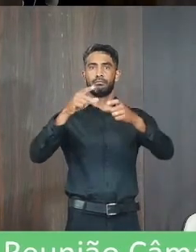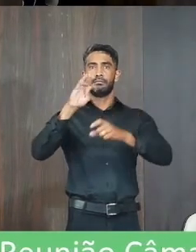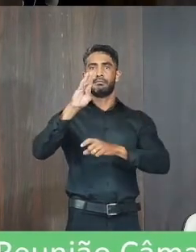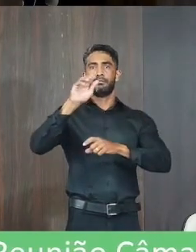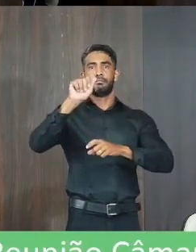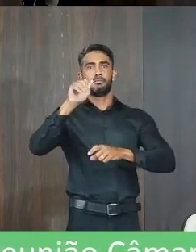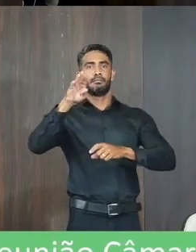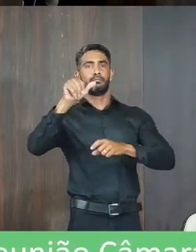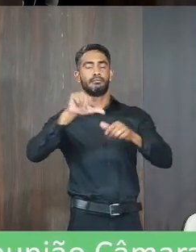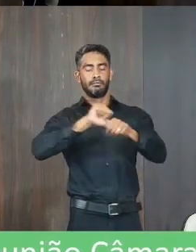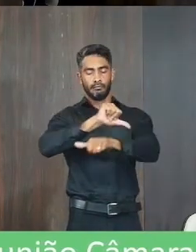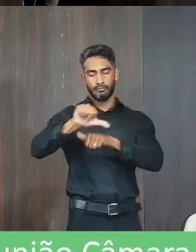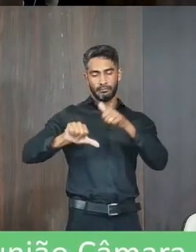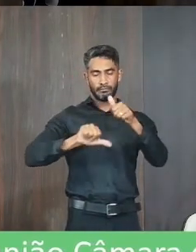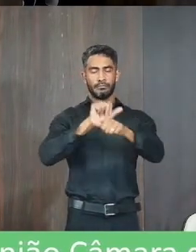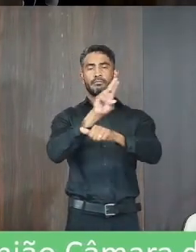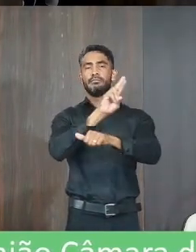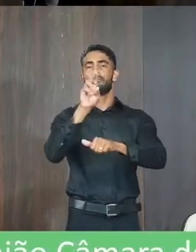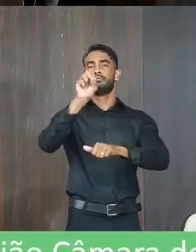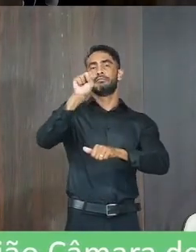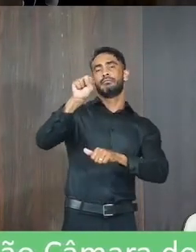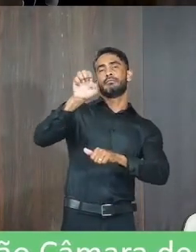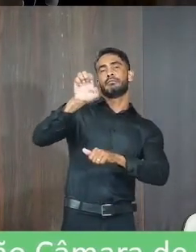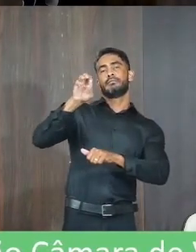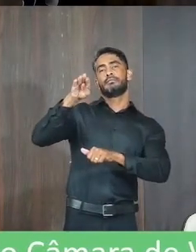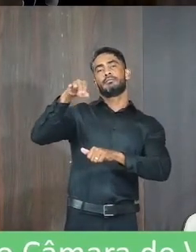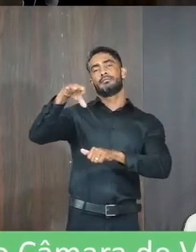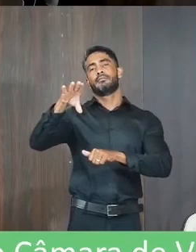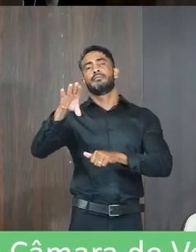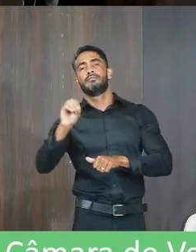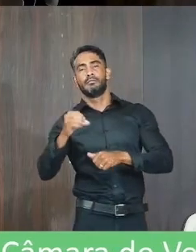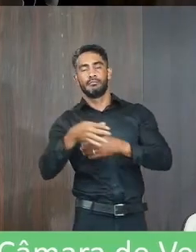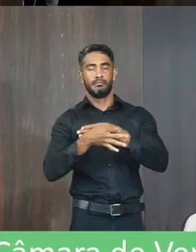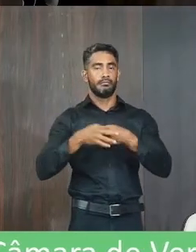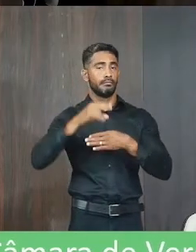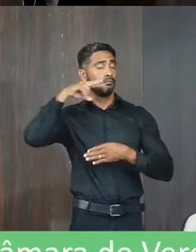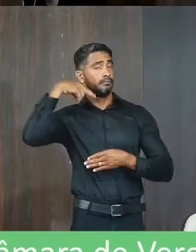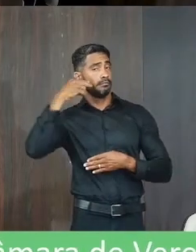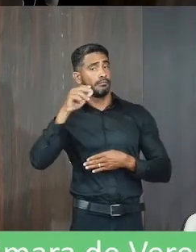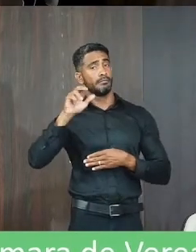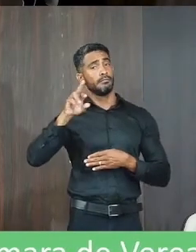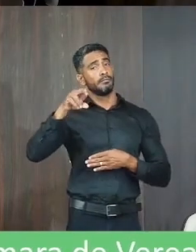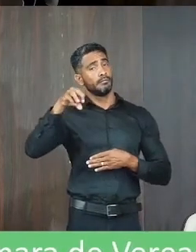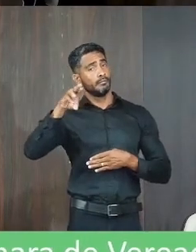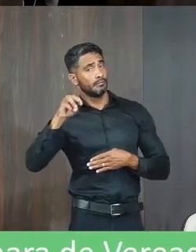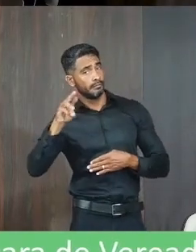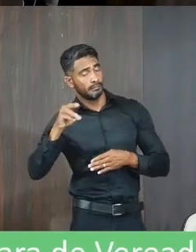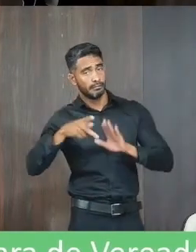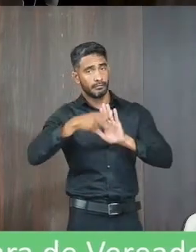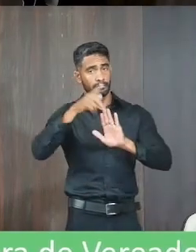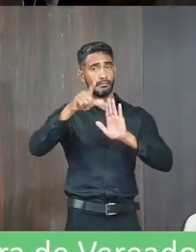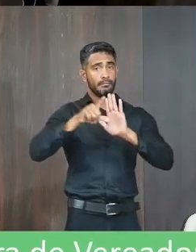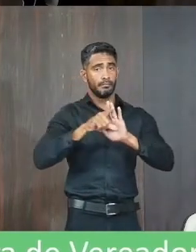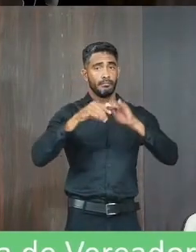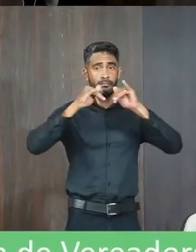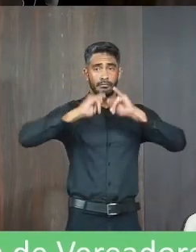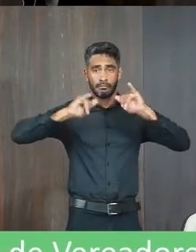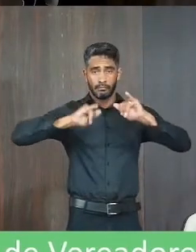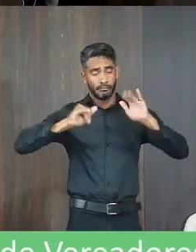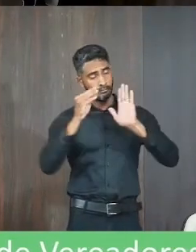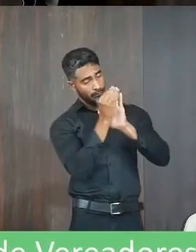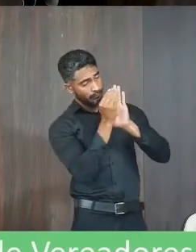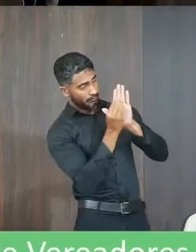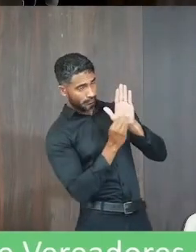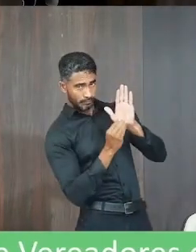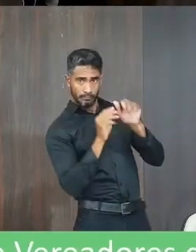Sebastião Fernandes de Oliveira, de autoria do vereador Ramon Alexandre Araújo. Projeto de Lei nº-2022, dispõe sobre a divulgação da lista de